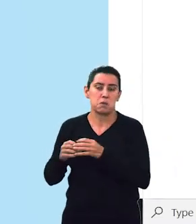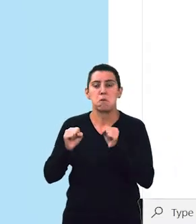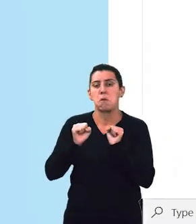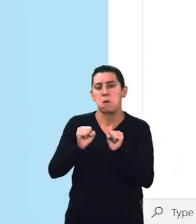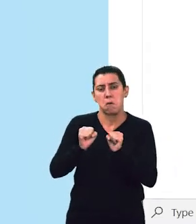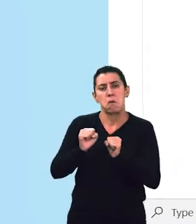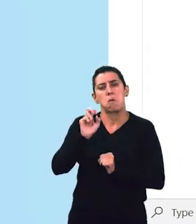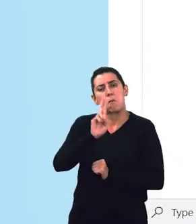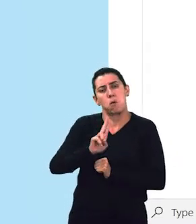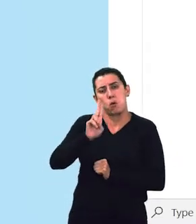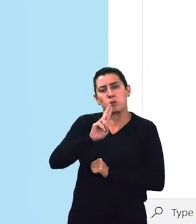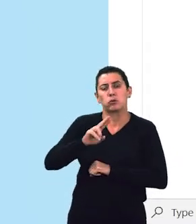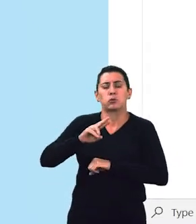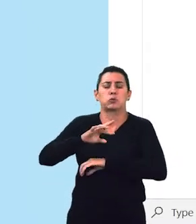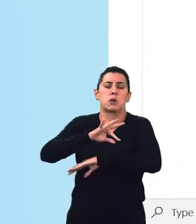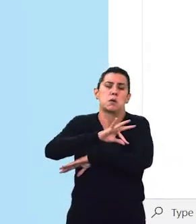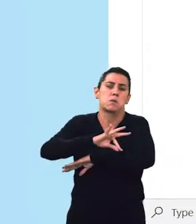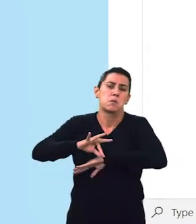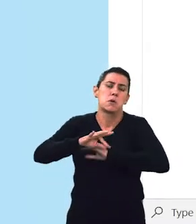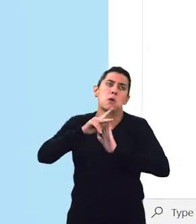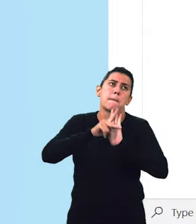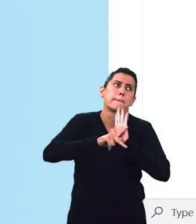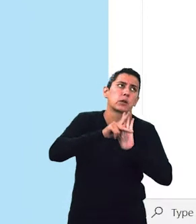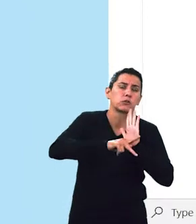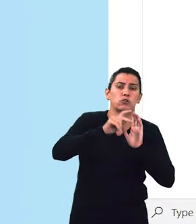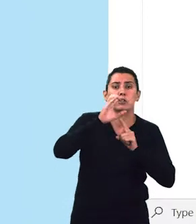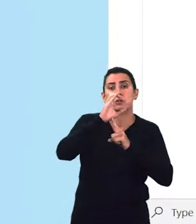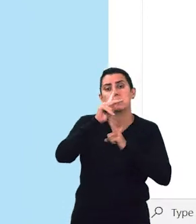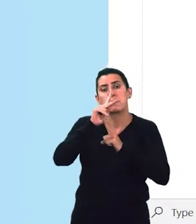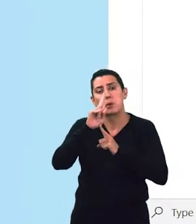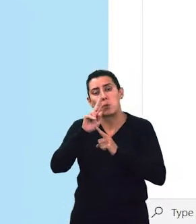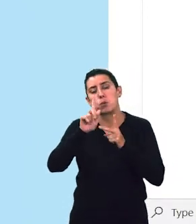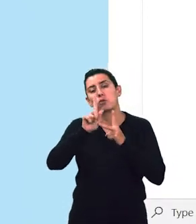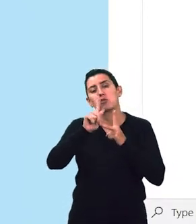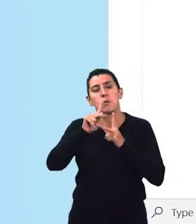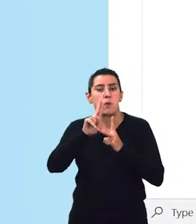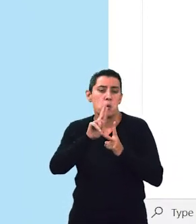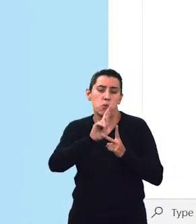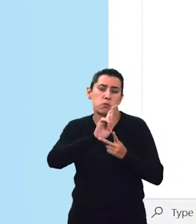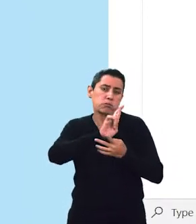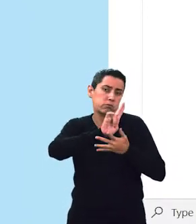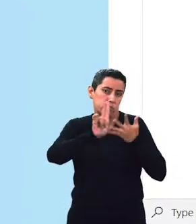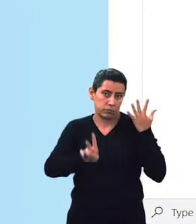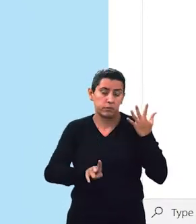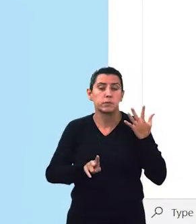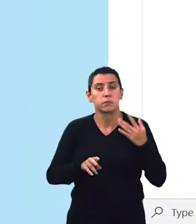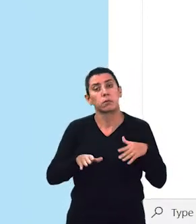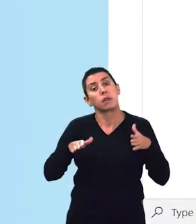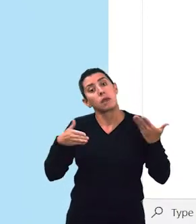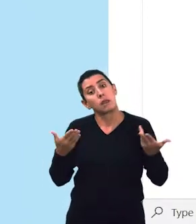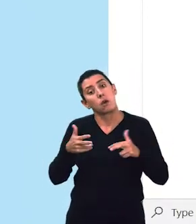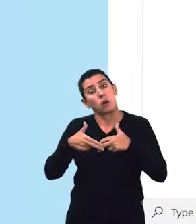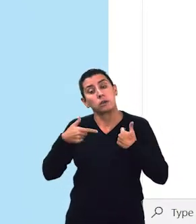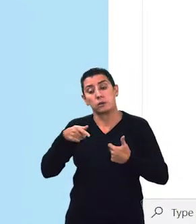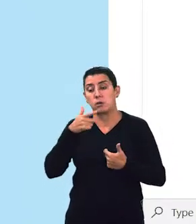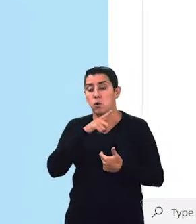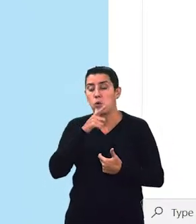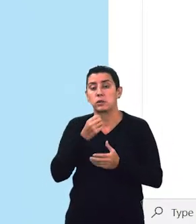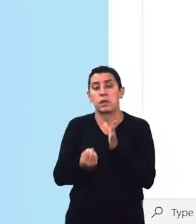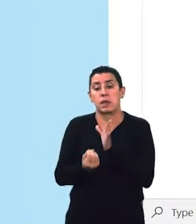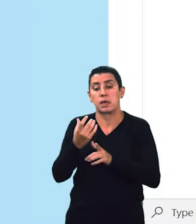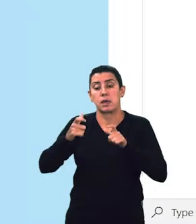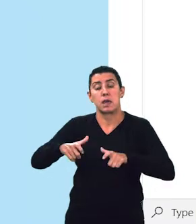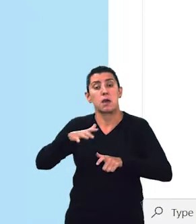um ambiente baseado em CPU, ou em GPU, e assim por diante. Bom, e assim as equipes de cientista de dados tem toda a